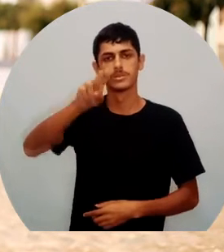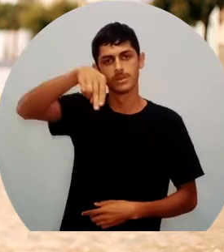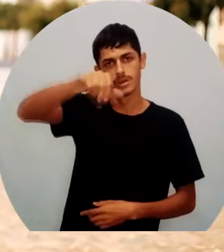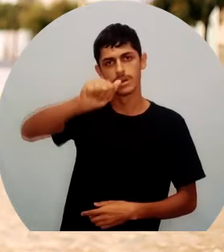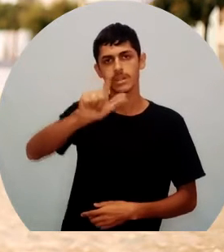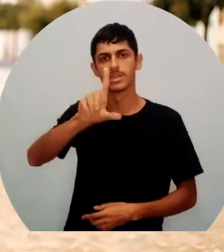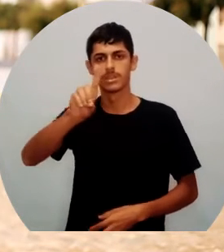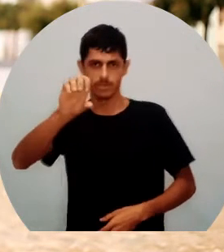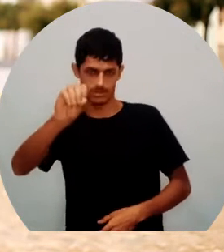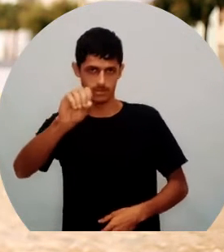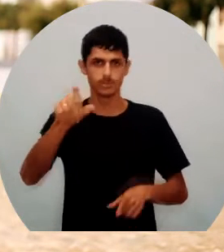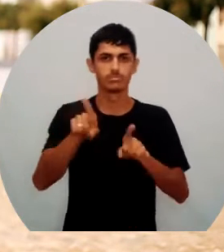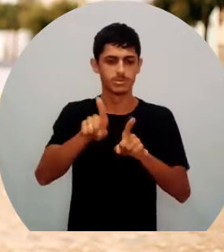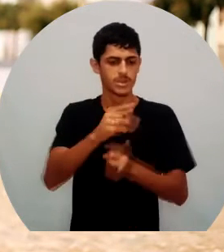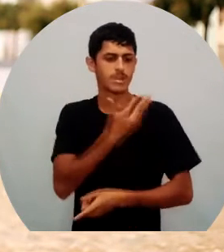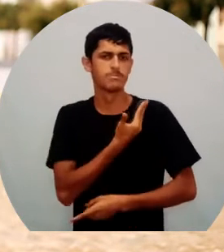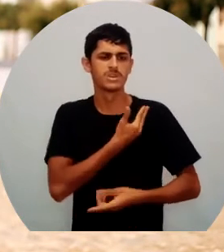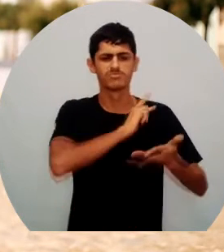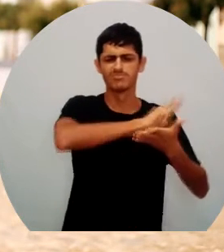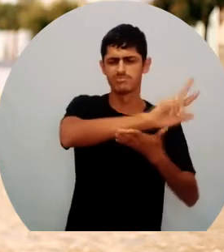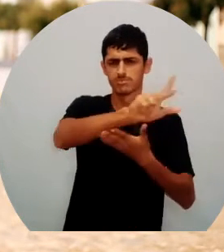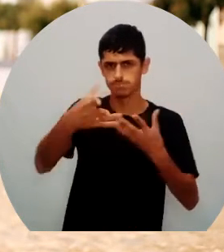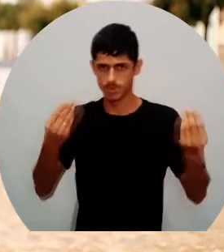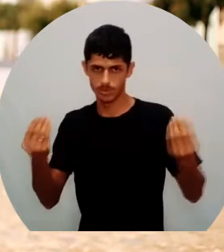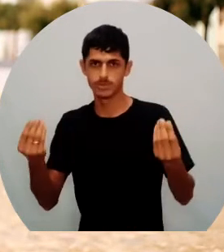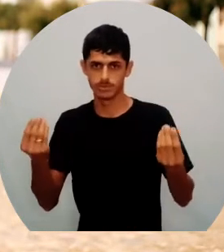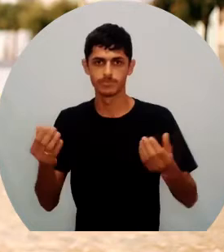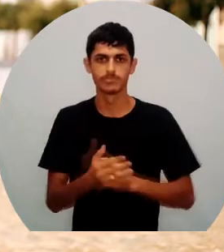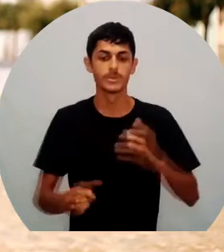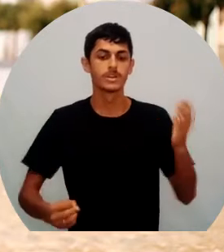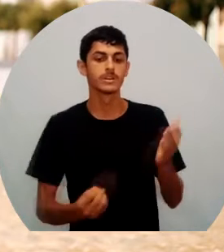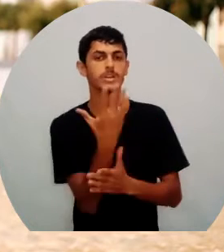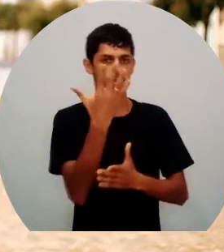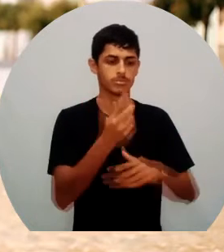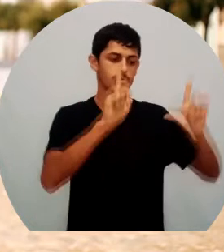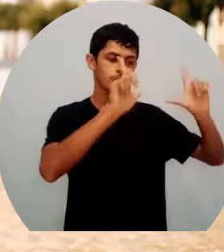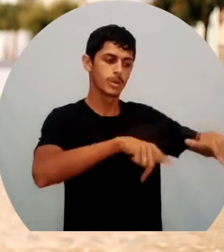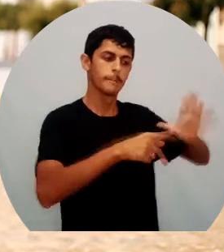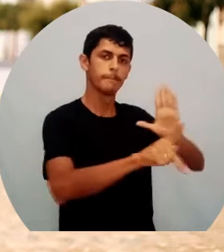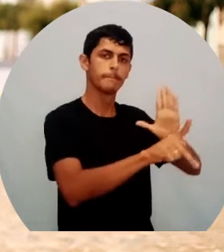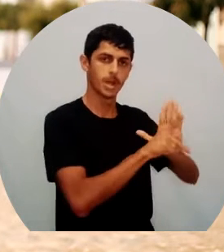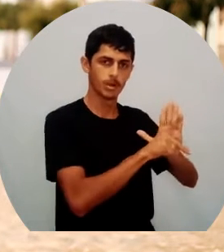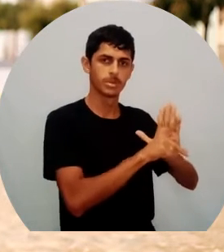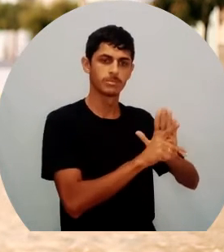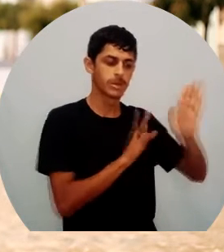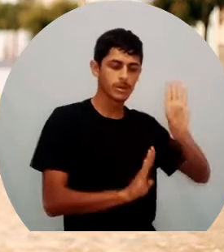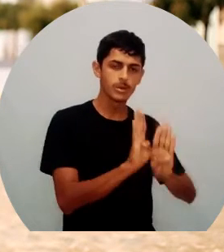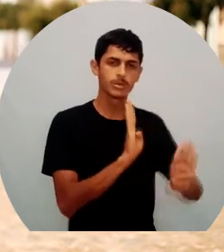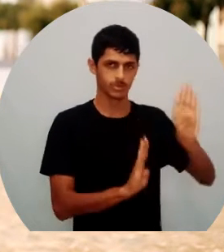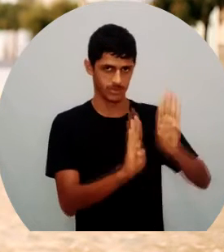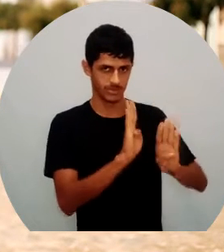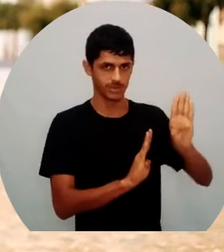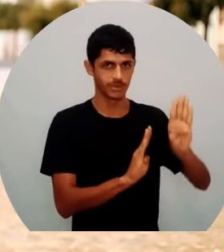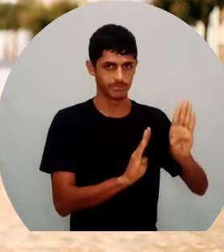amigos, que ainda continuam, foi criada uma área de preservação ambiental, né? Que é muito